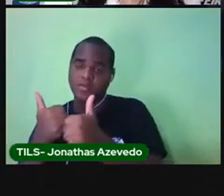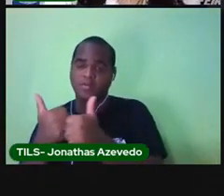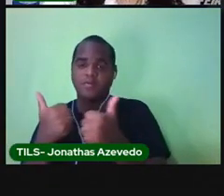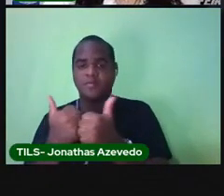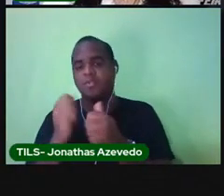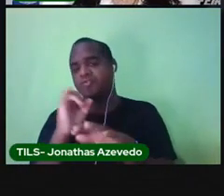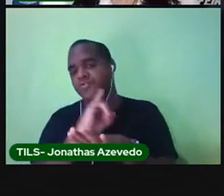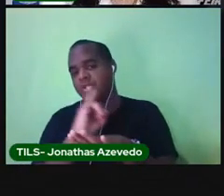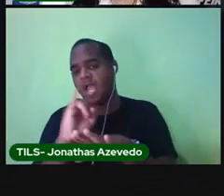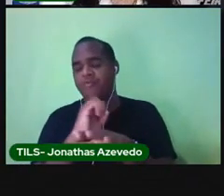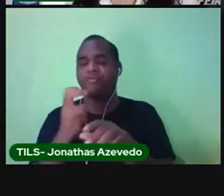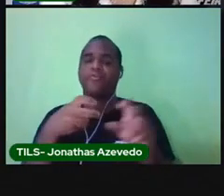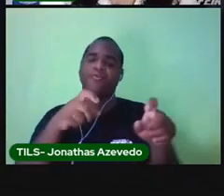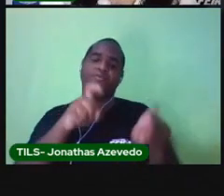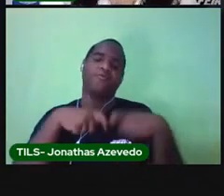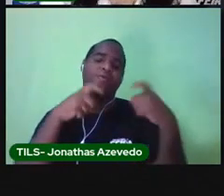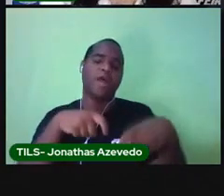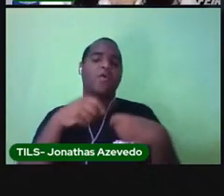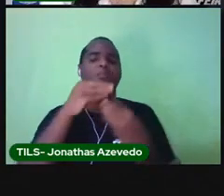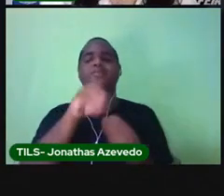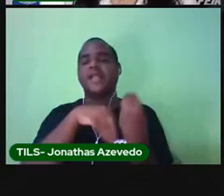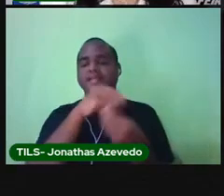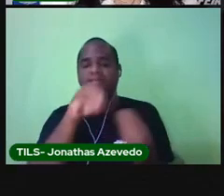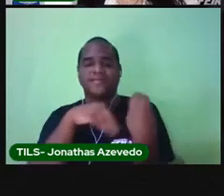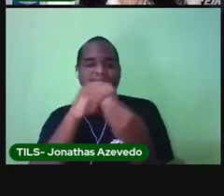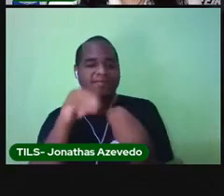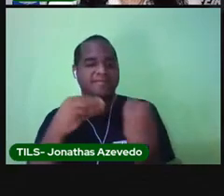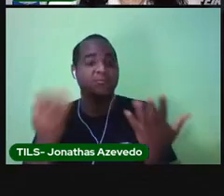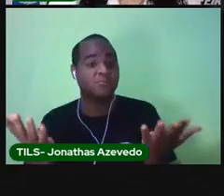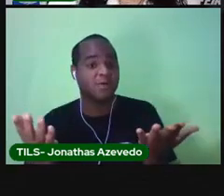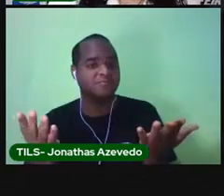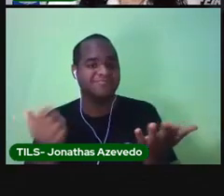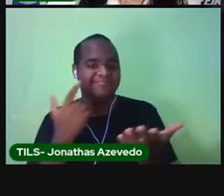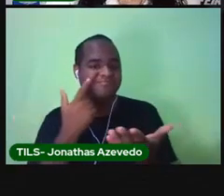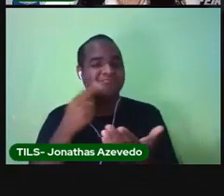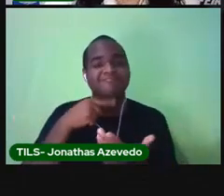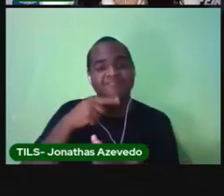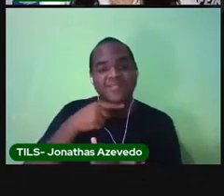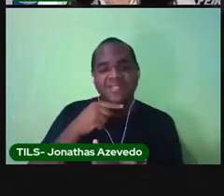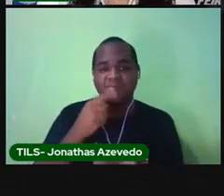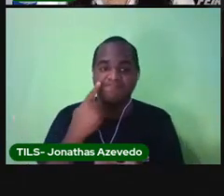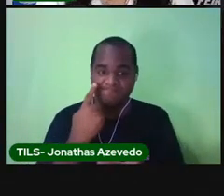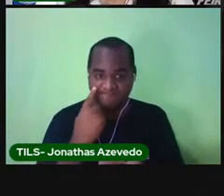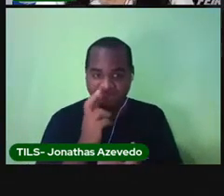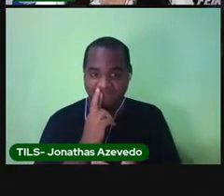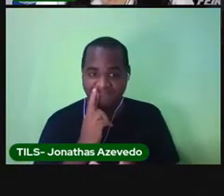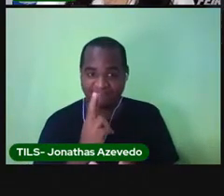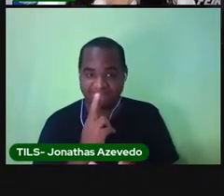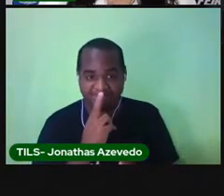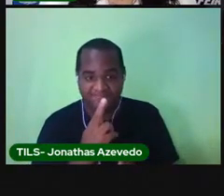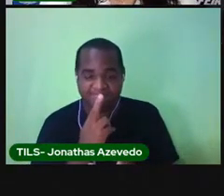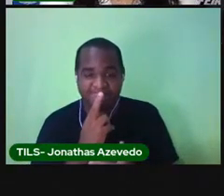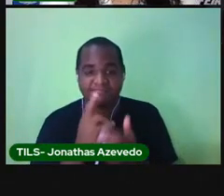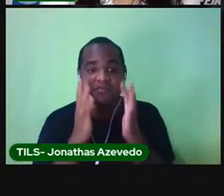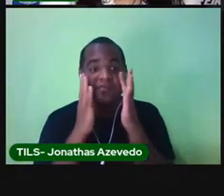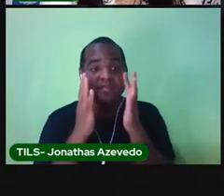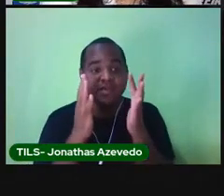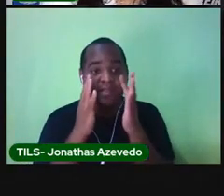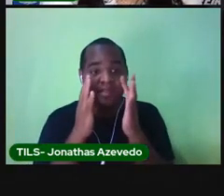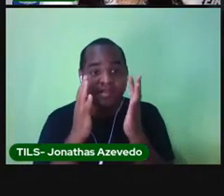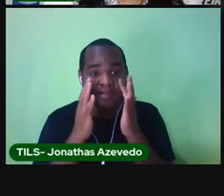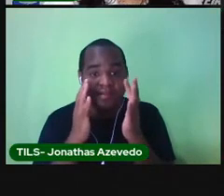industrial, rural ou misto? Vamos tirar sua dúvida agora? Presta bastante atenção.